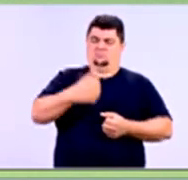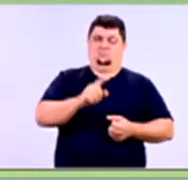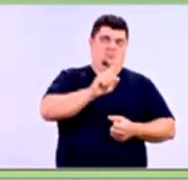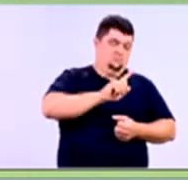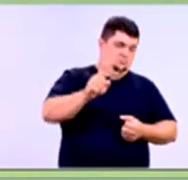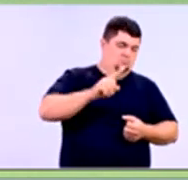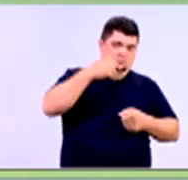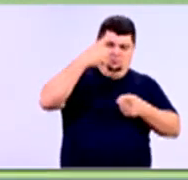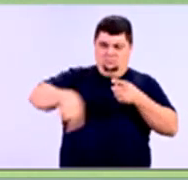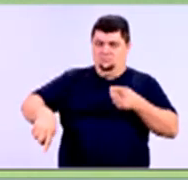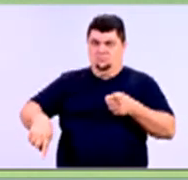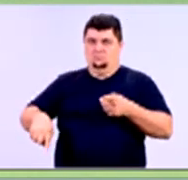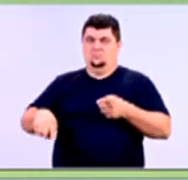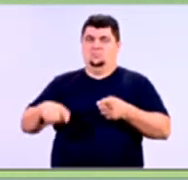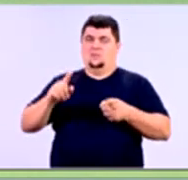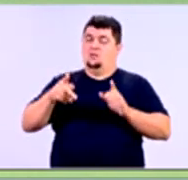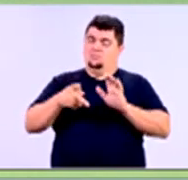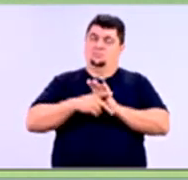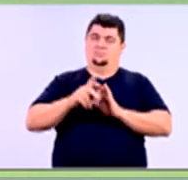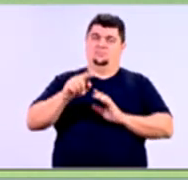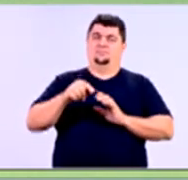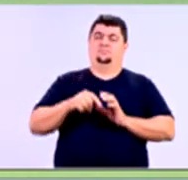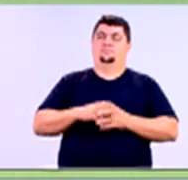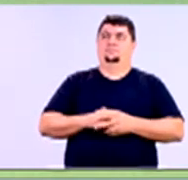que não, isso é uma restrição importante.